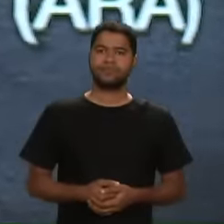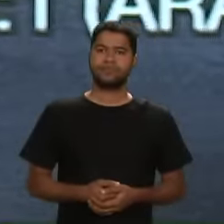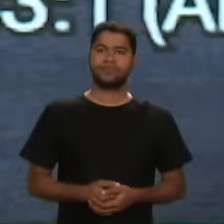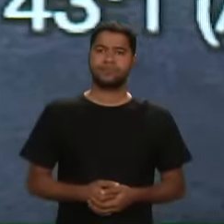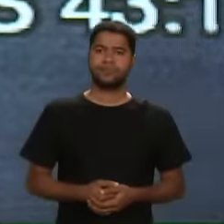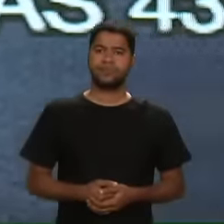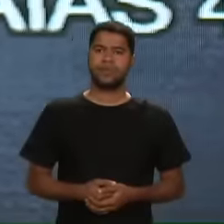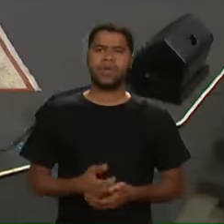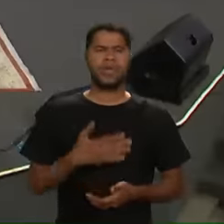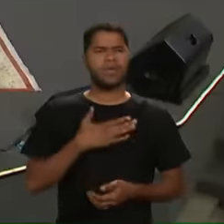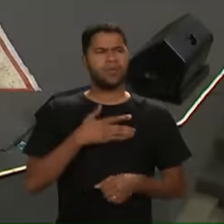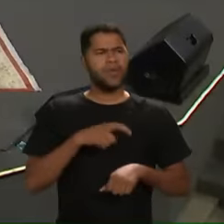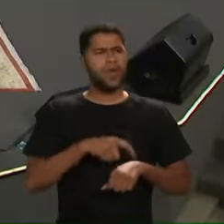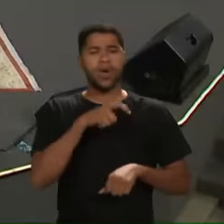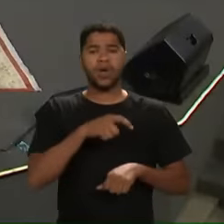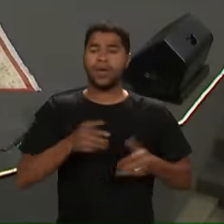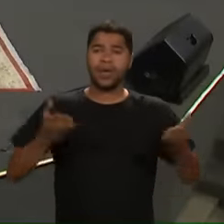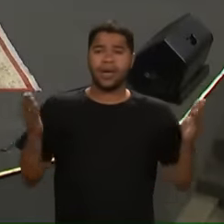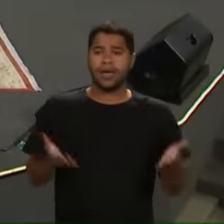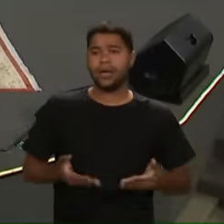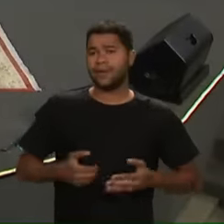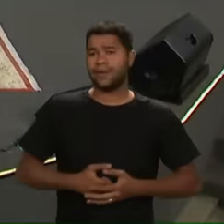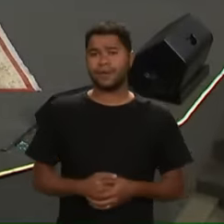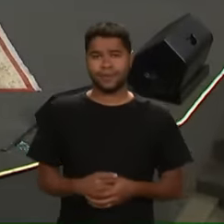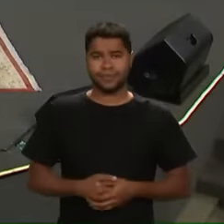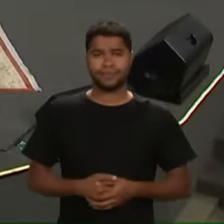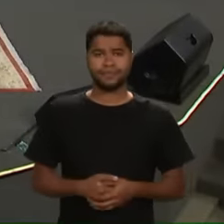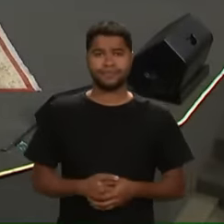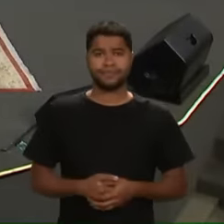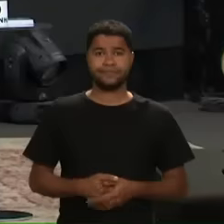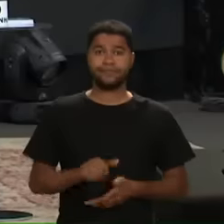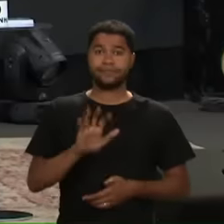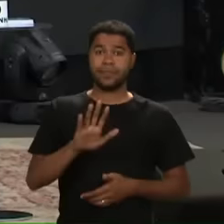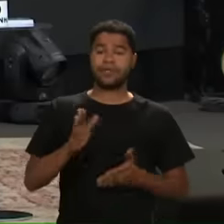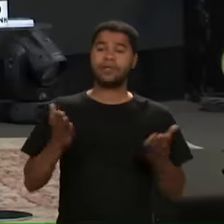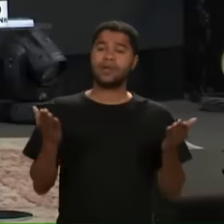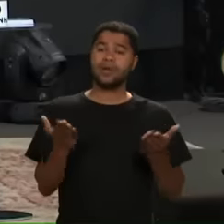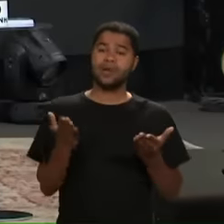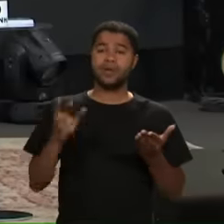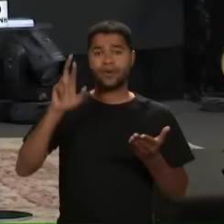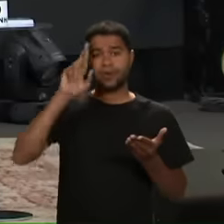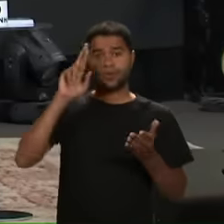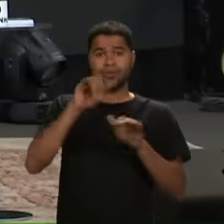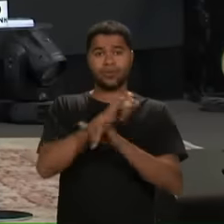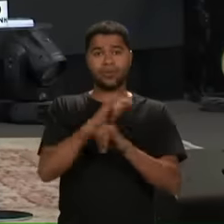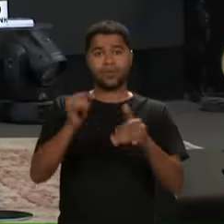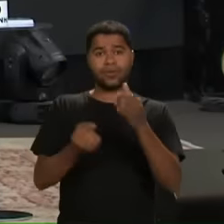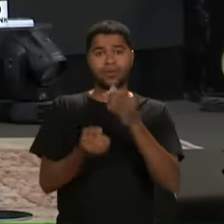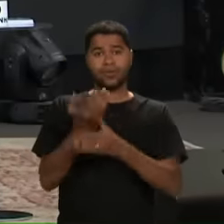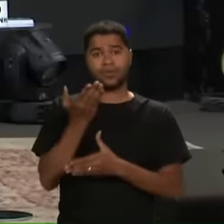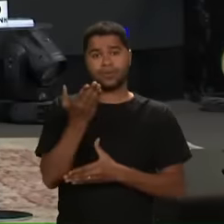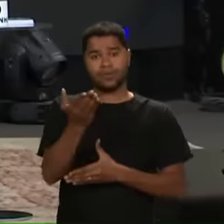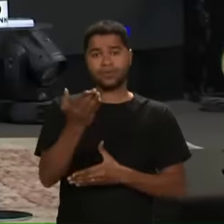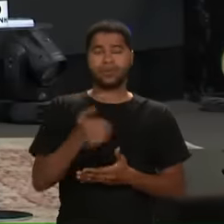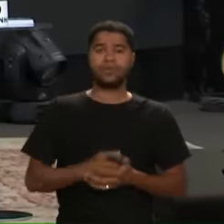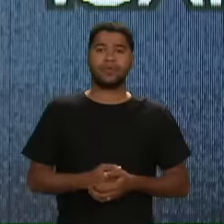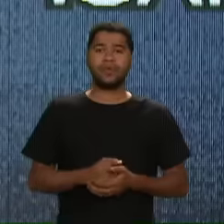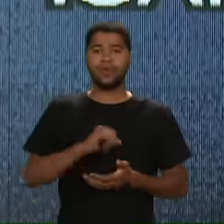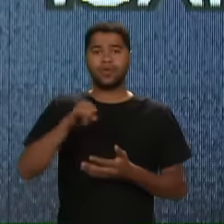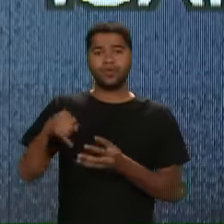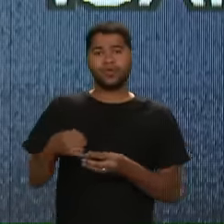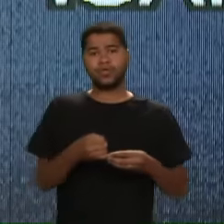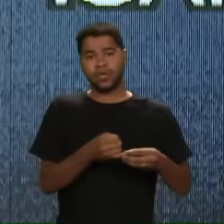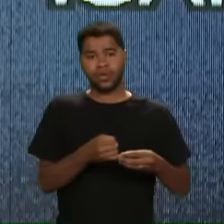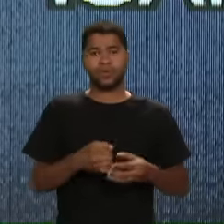Quando é que é a minha hora? É agora Mas agora diz o Senhor Que te criou, Jacó Que te